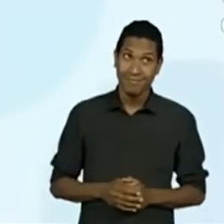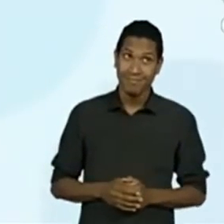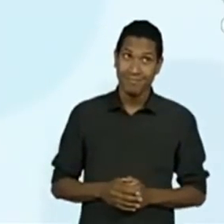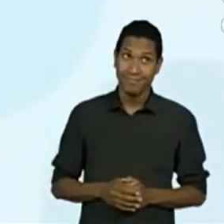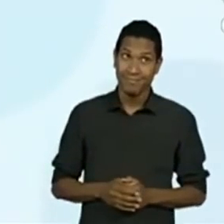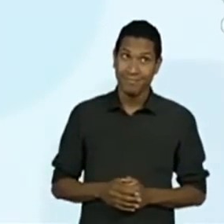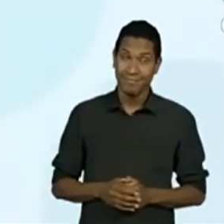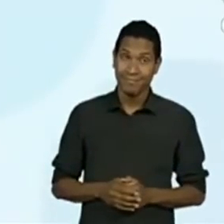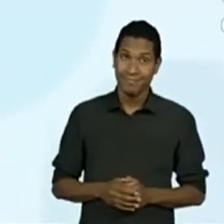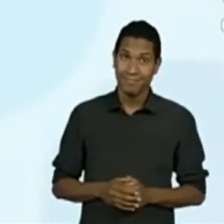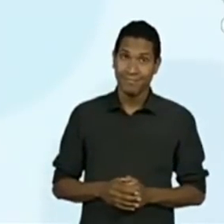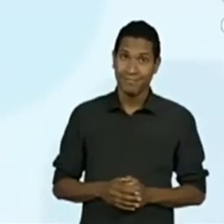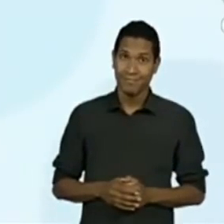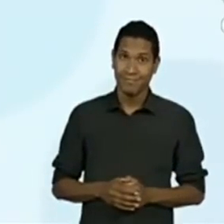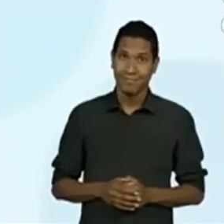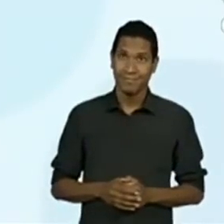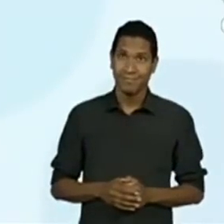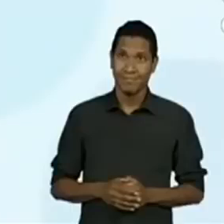Em...